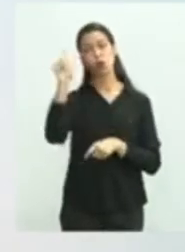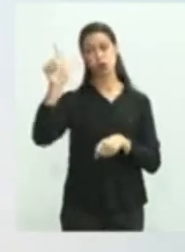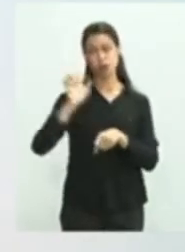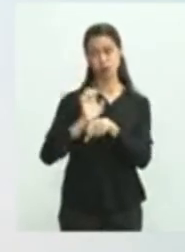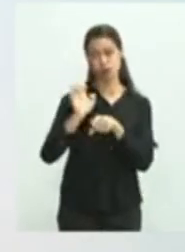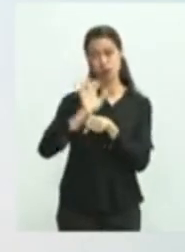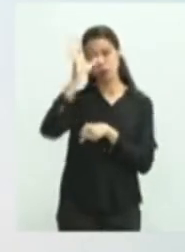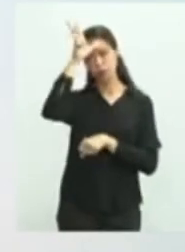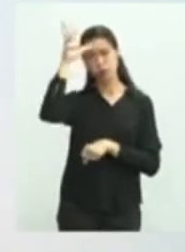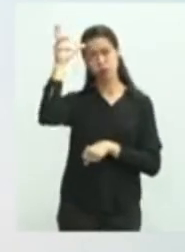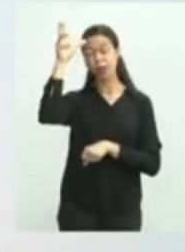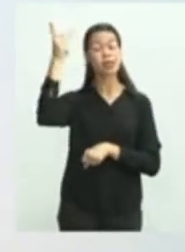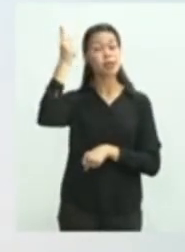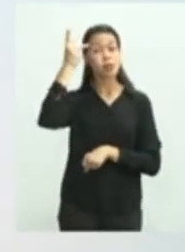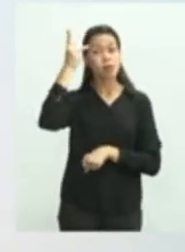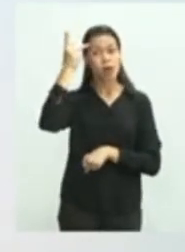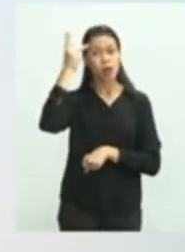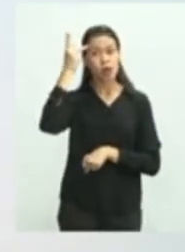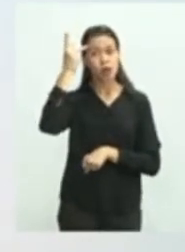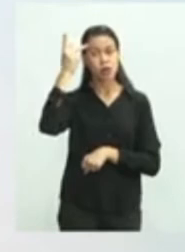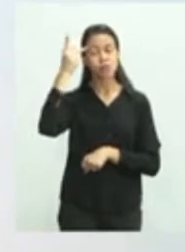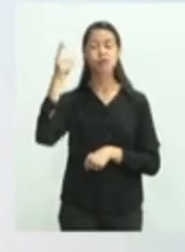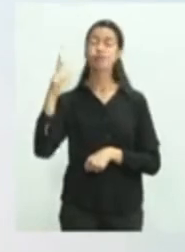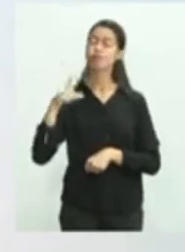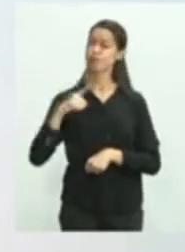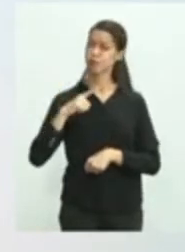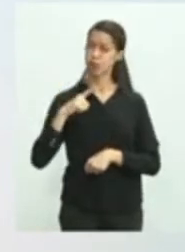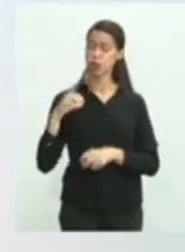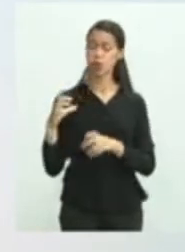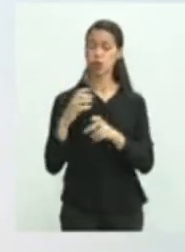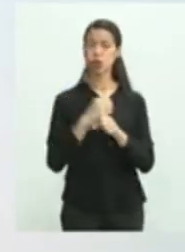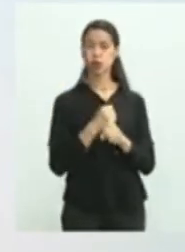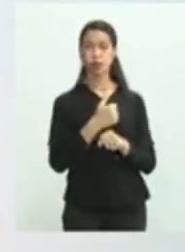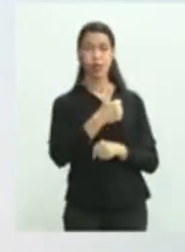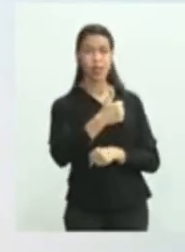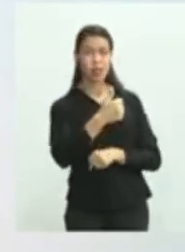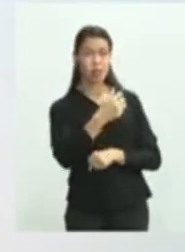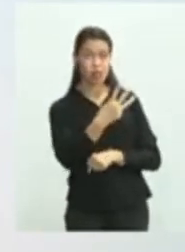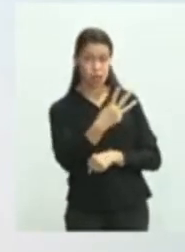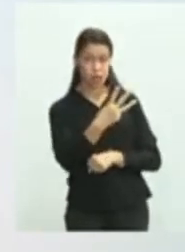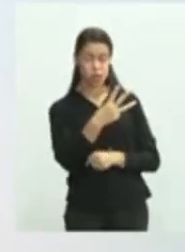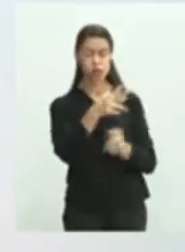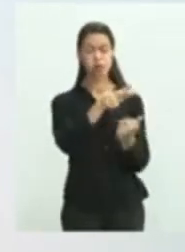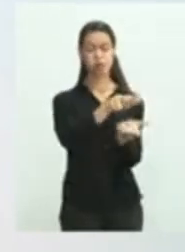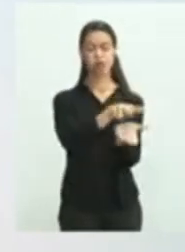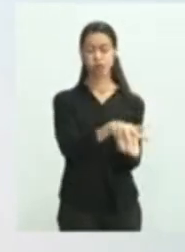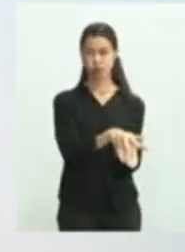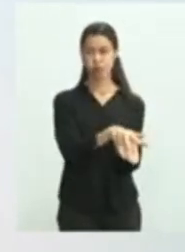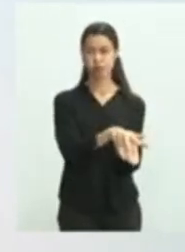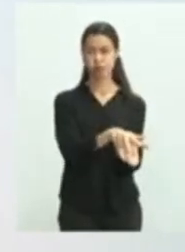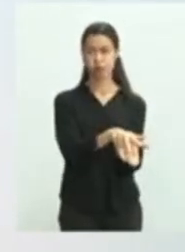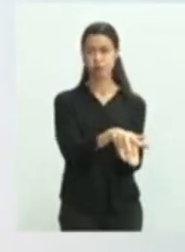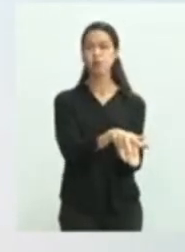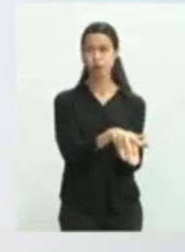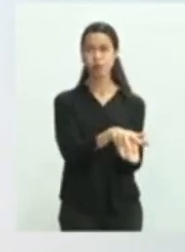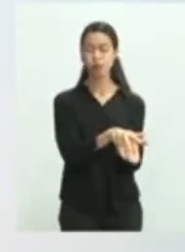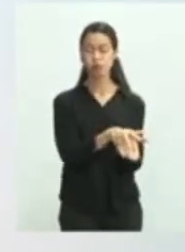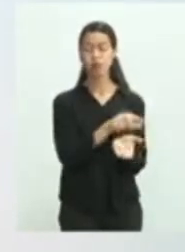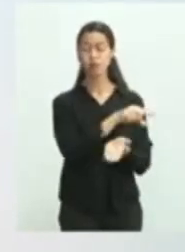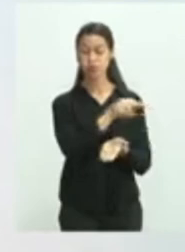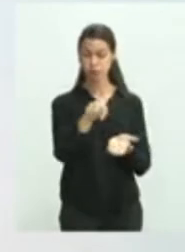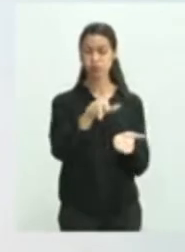13 casos internados, ou seja, 21,7% dos nossos casos encontram-se